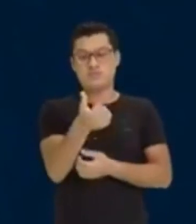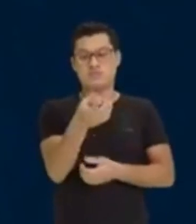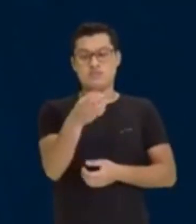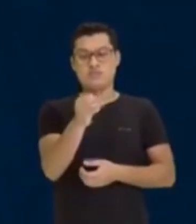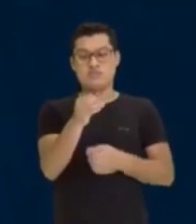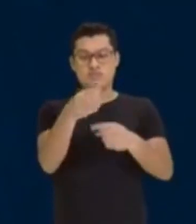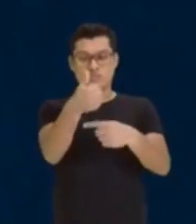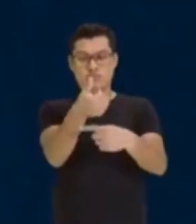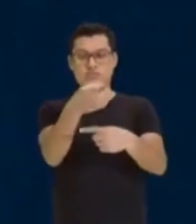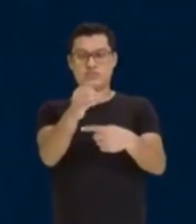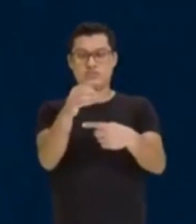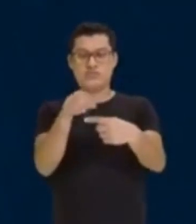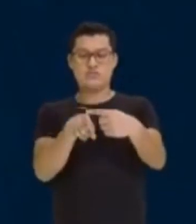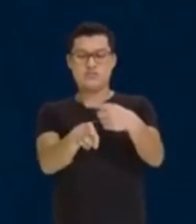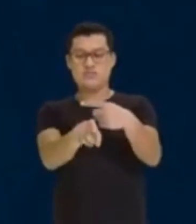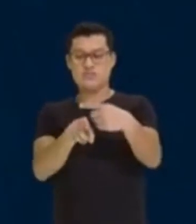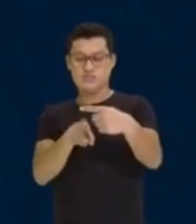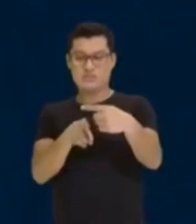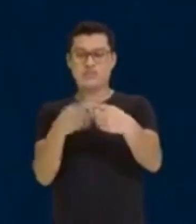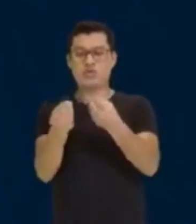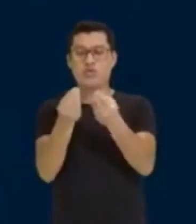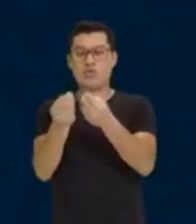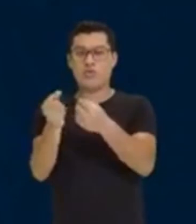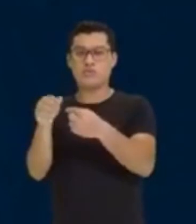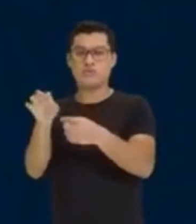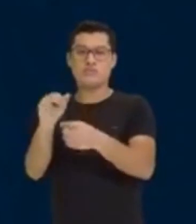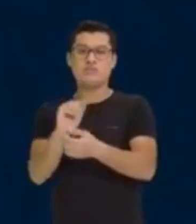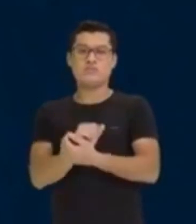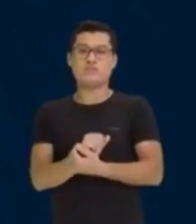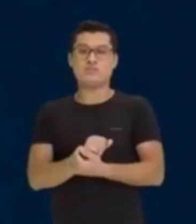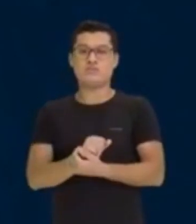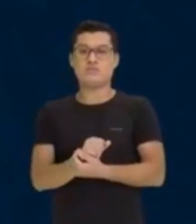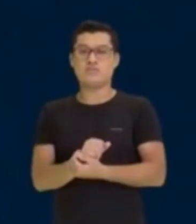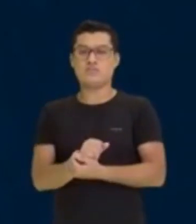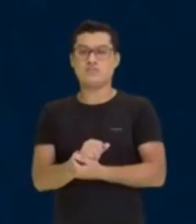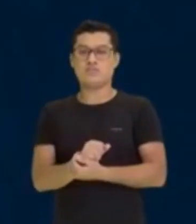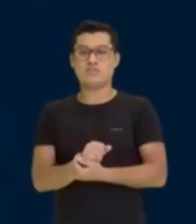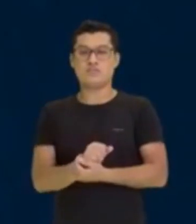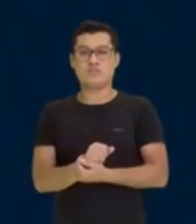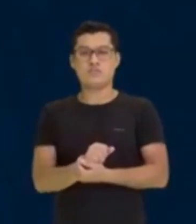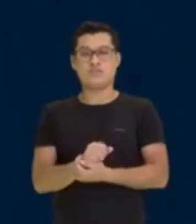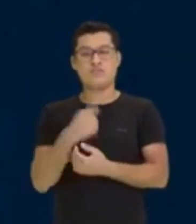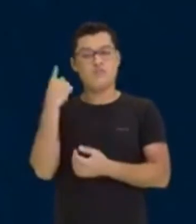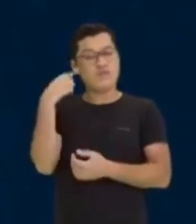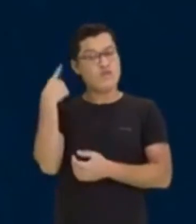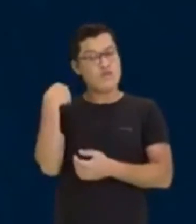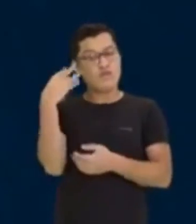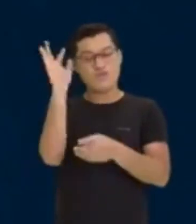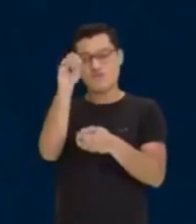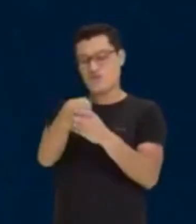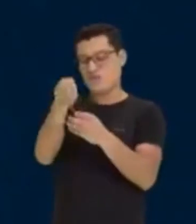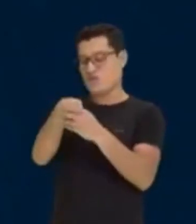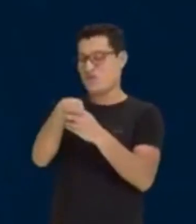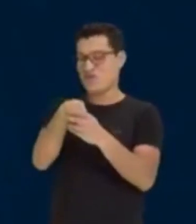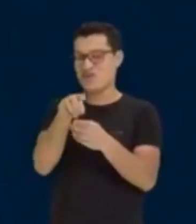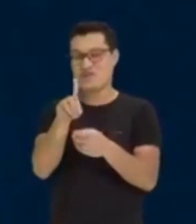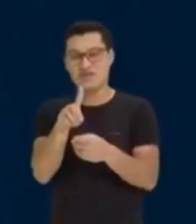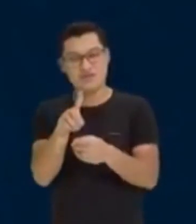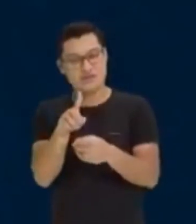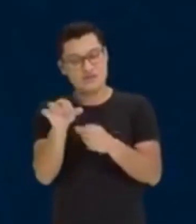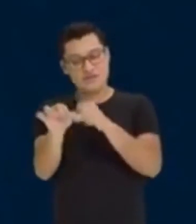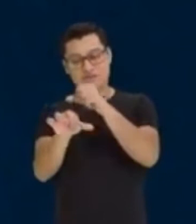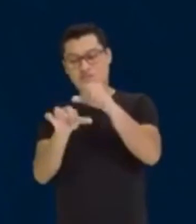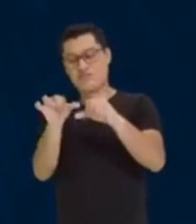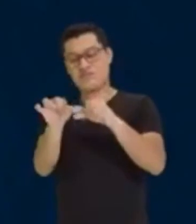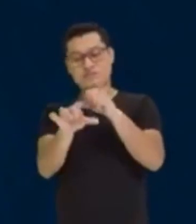está para x, assim como tu vai doidinho pra colocar 30, está para 120, mas elas são